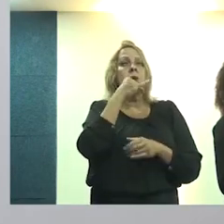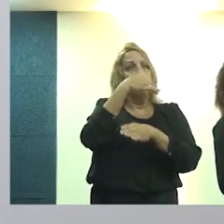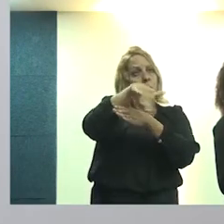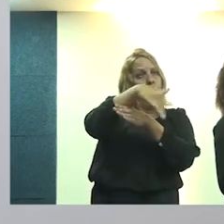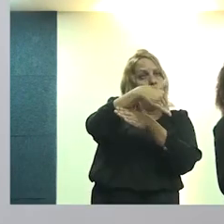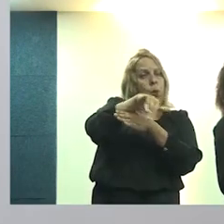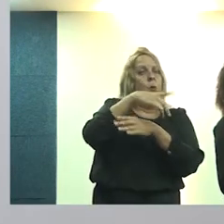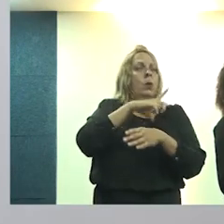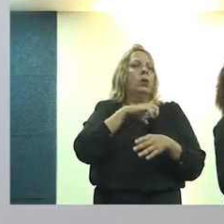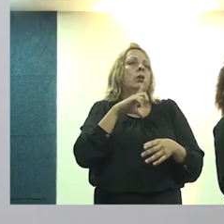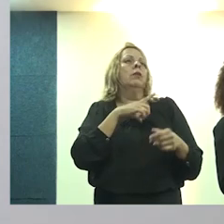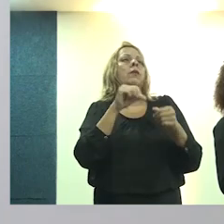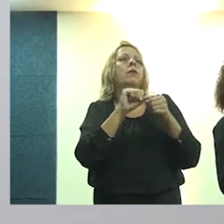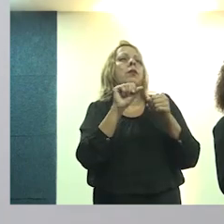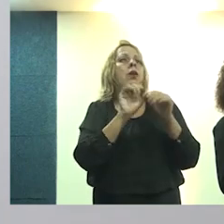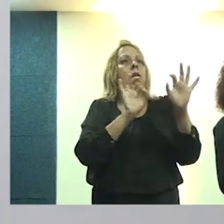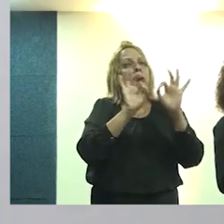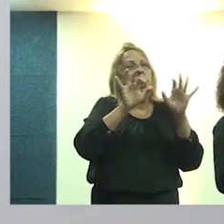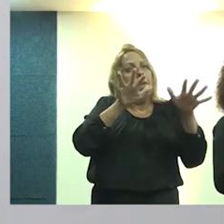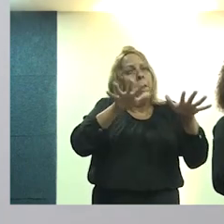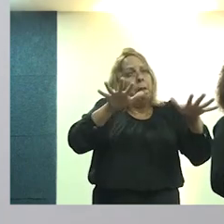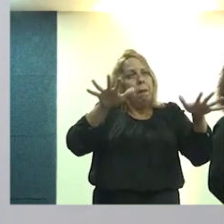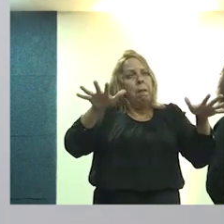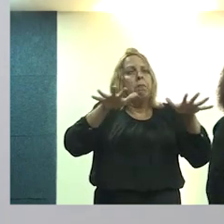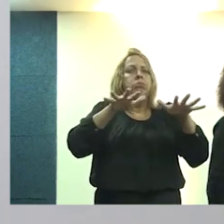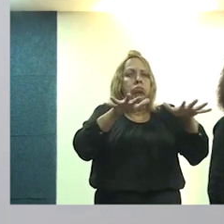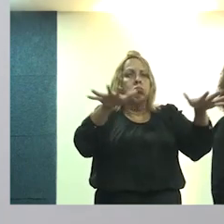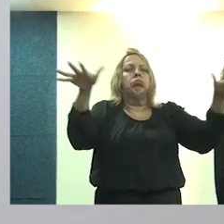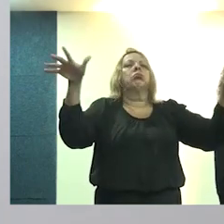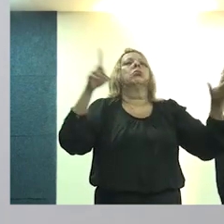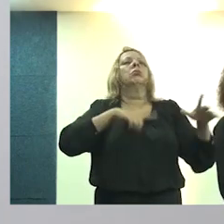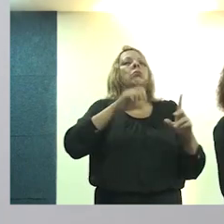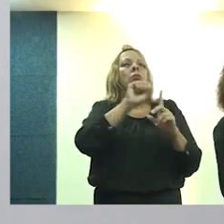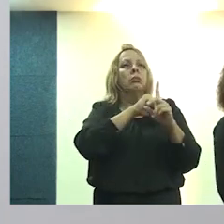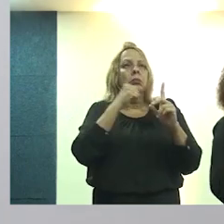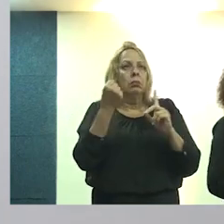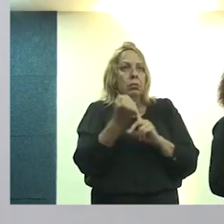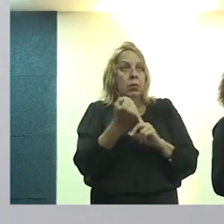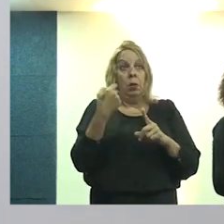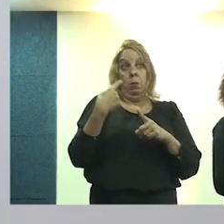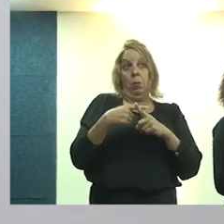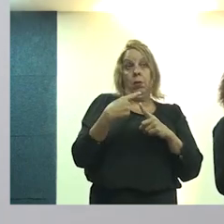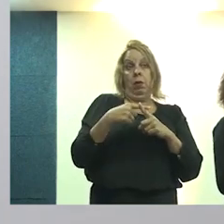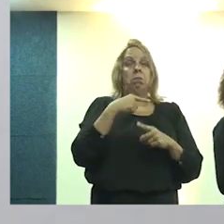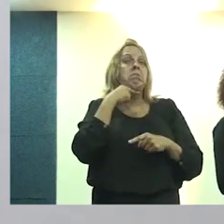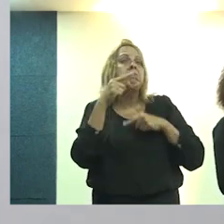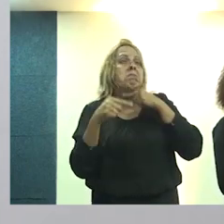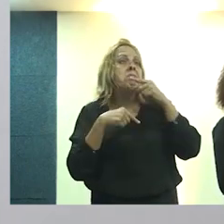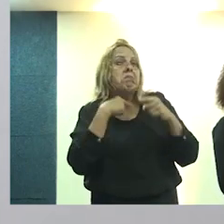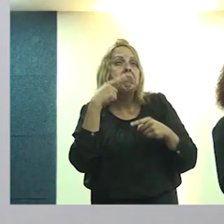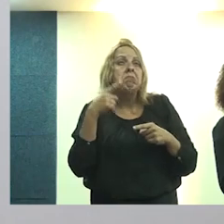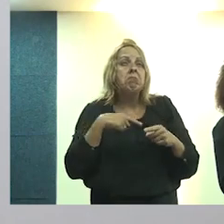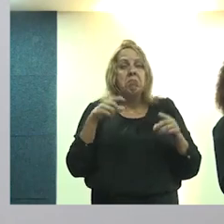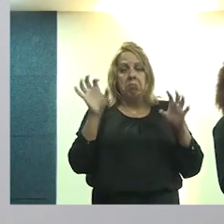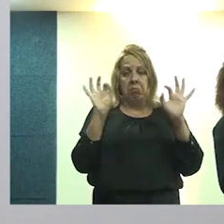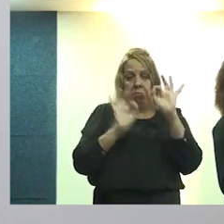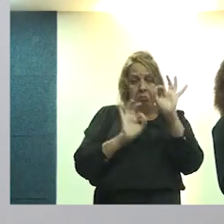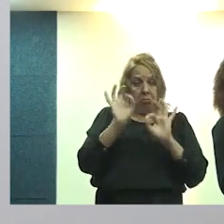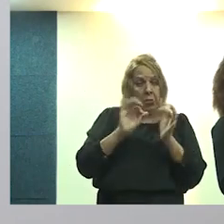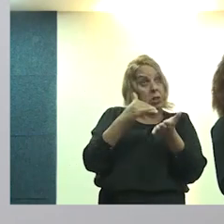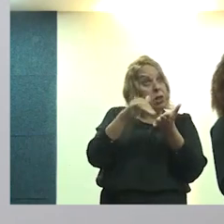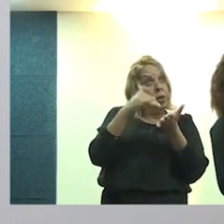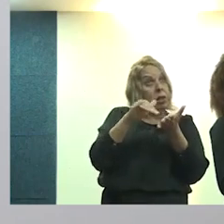estão na rua. A gente tem feito um processo de mobilização muito grande na sociedade, porque não adiantava a gente criar essa estrutura tão